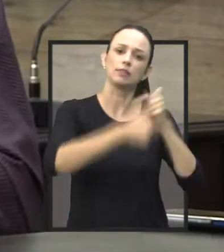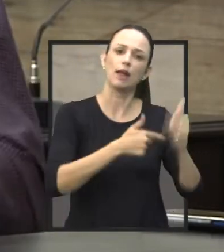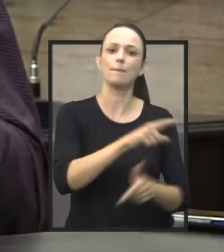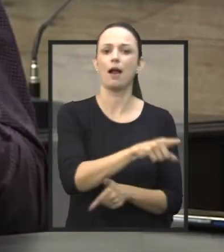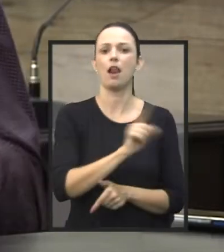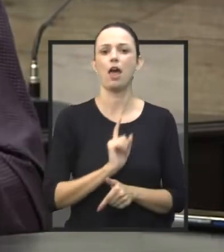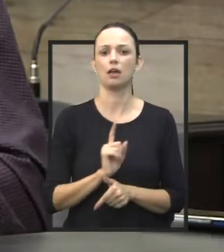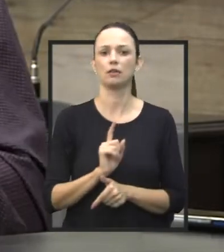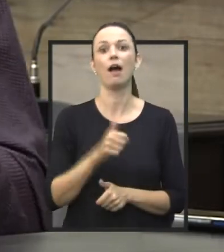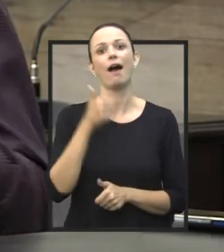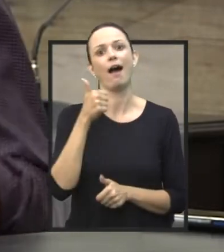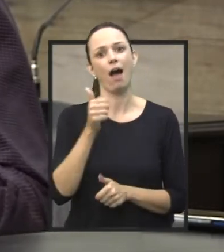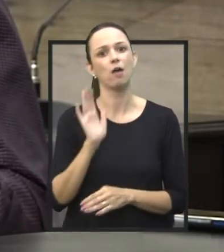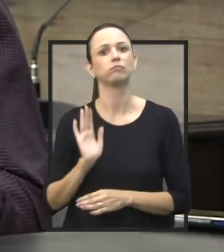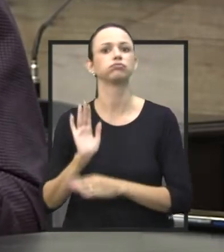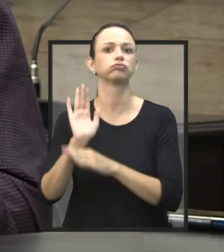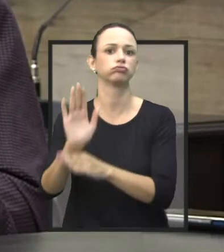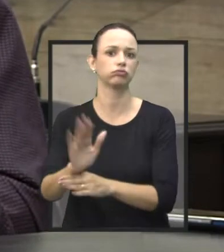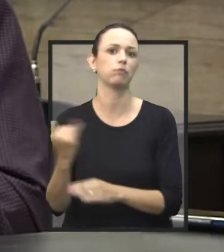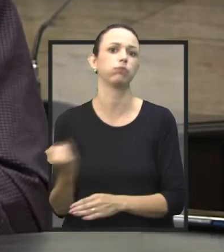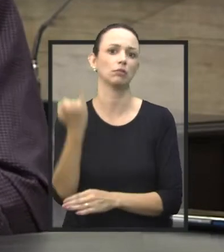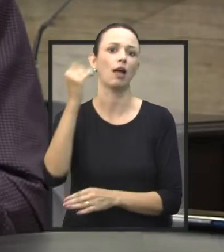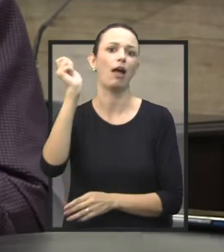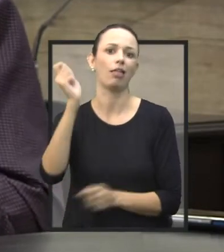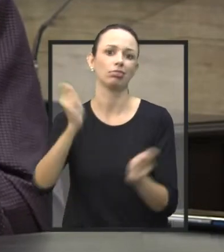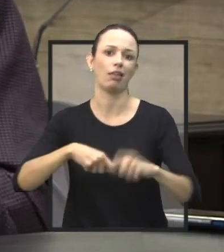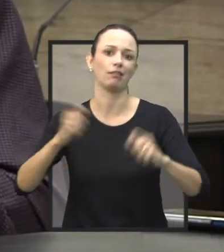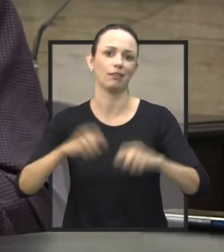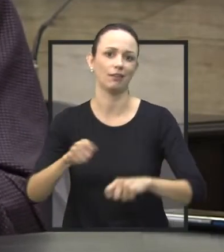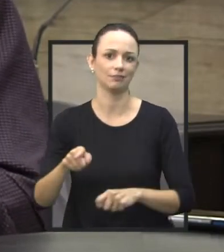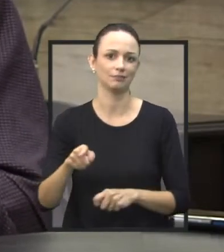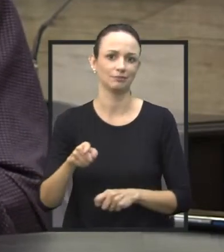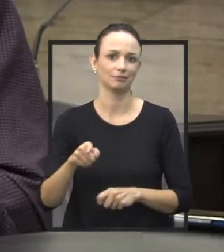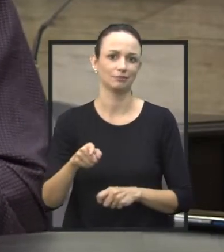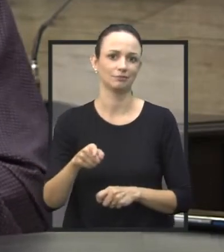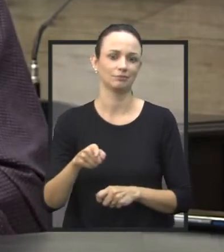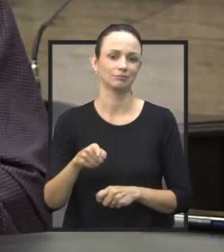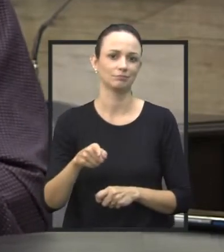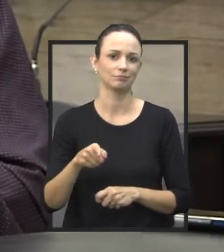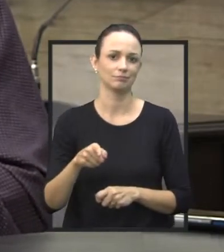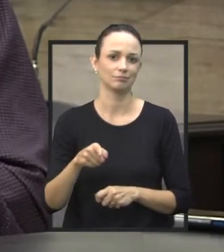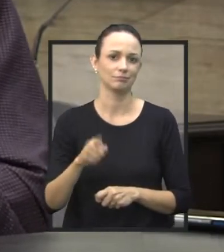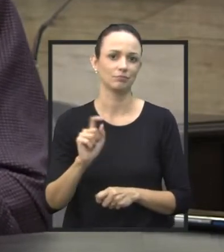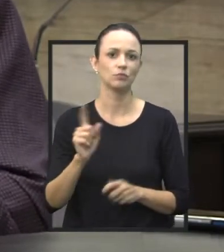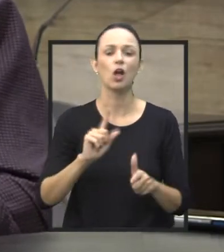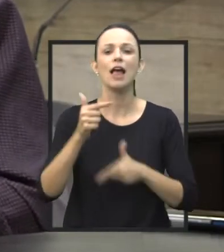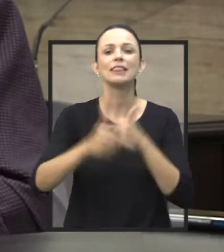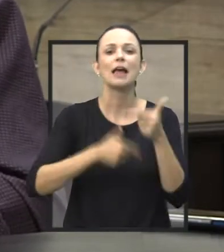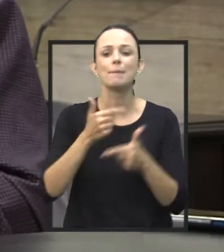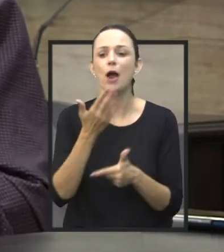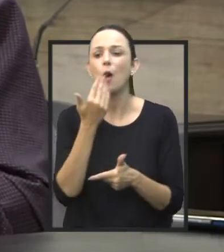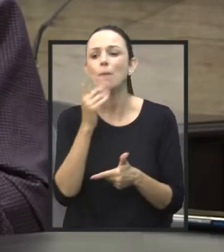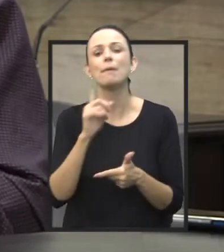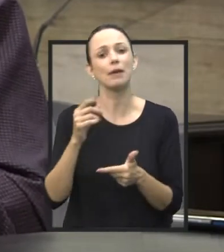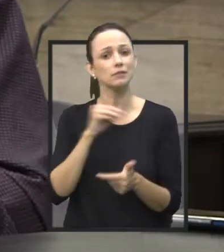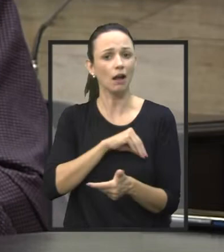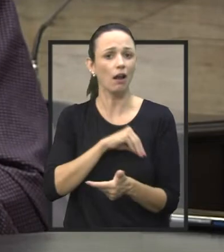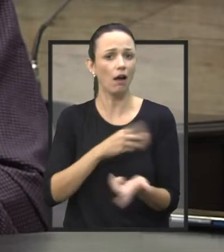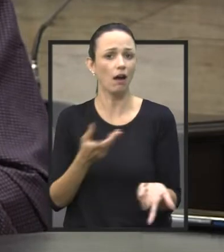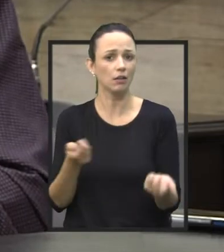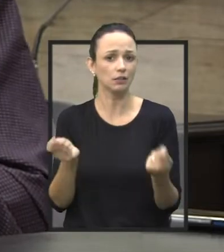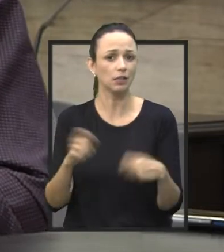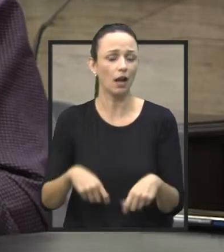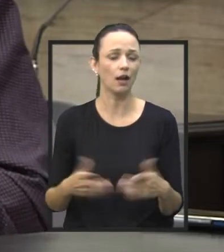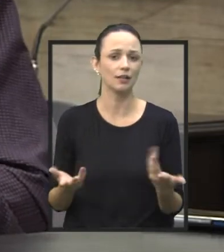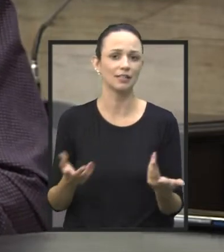seria salutar demais se essas pessoas fizessem isso, e recebessem, óbvio, não vai trabalhar a troco da comida, mas que eles recebessem,